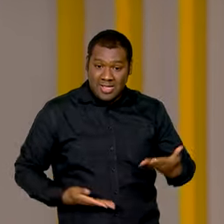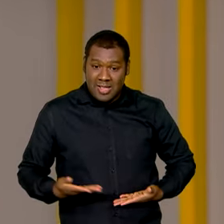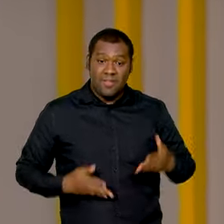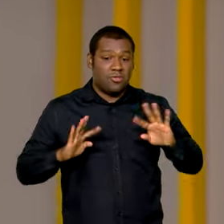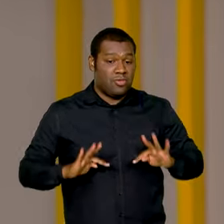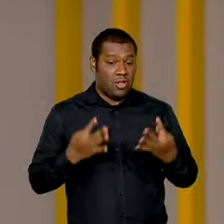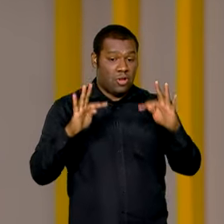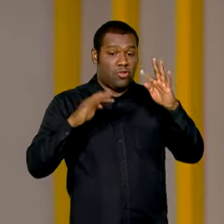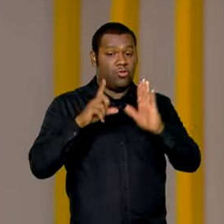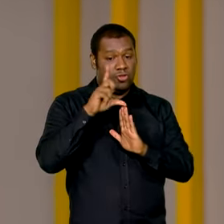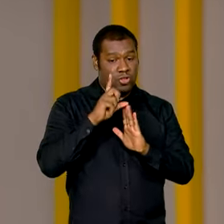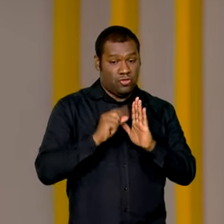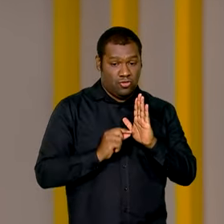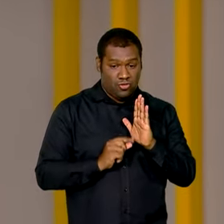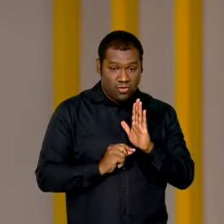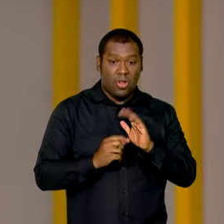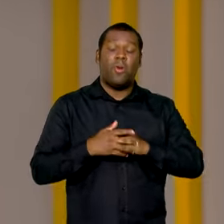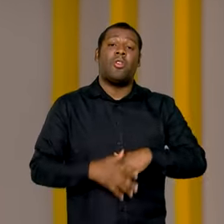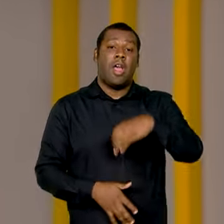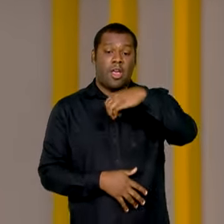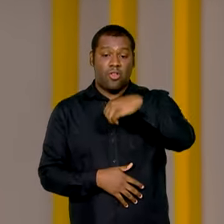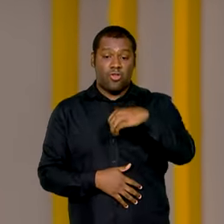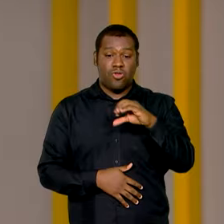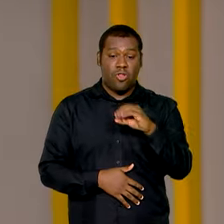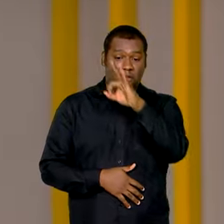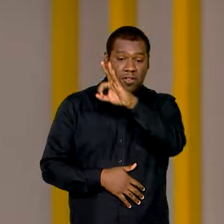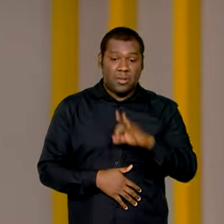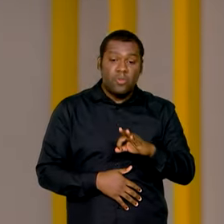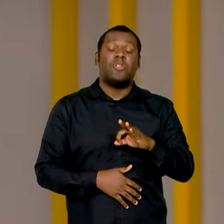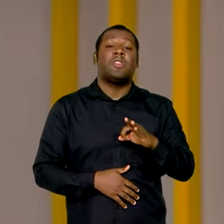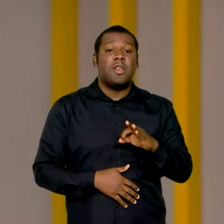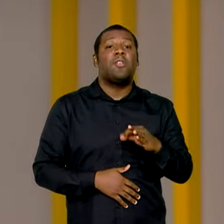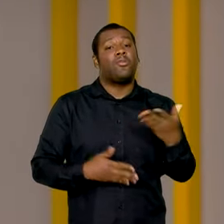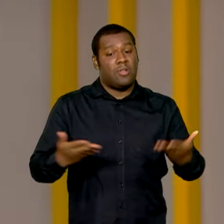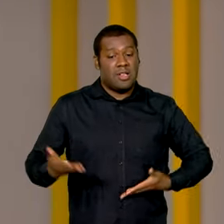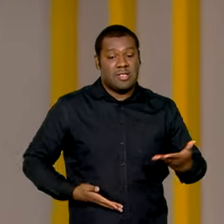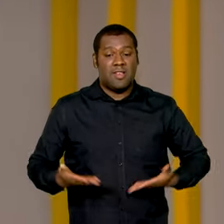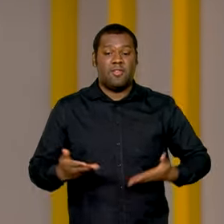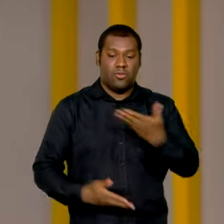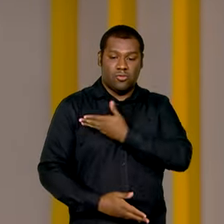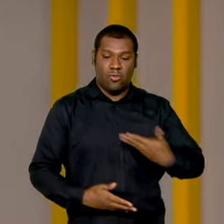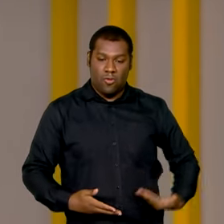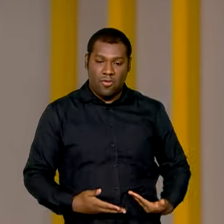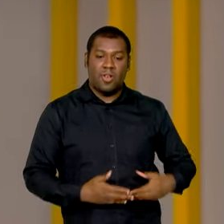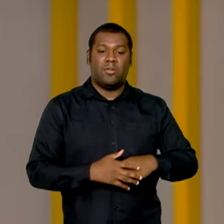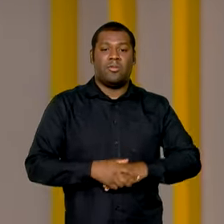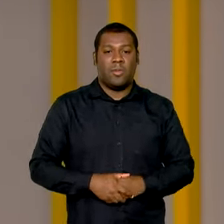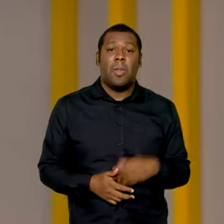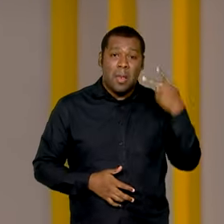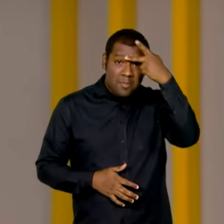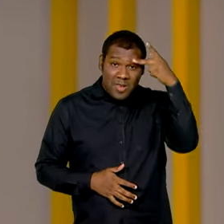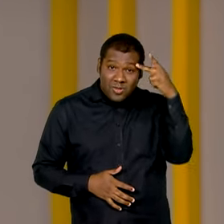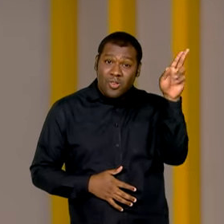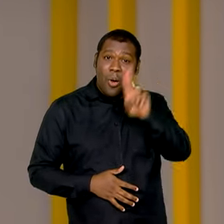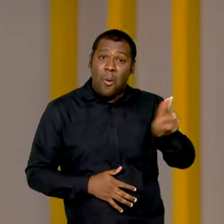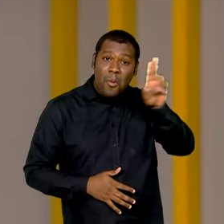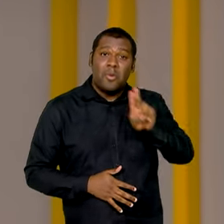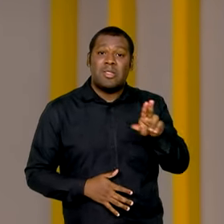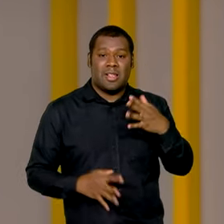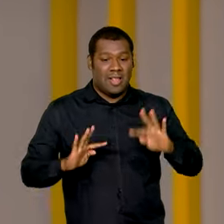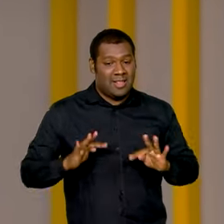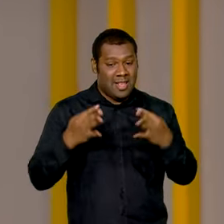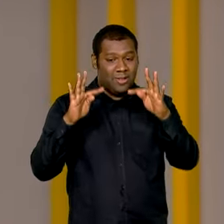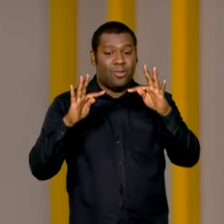que representa 90% dos serviços prestados pelo governo federal. O grau de satisfação dos usuários da tecnologia